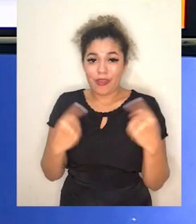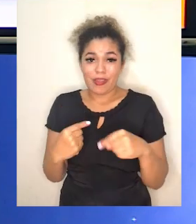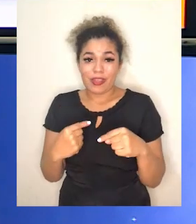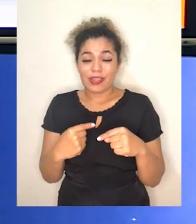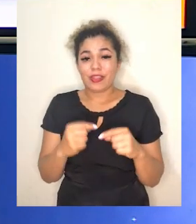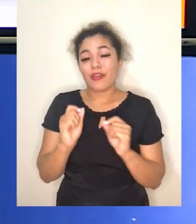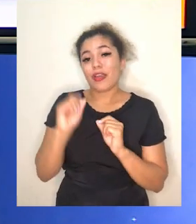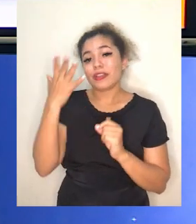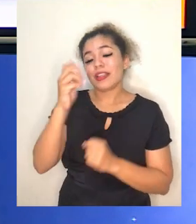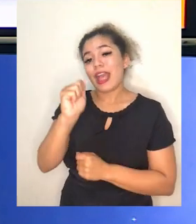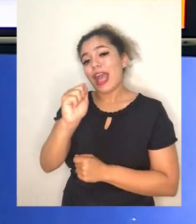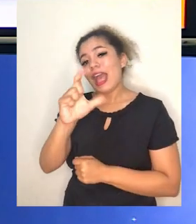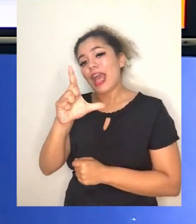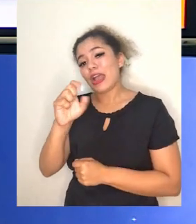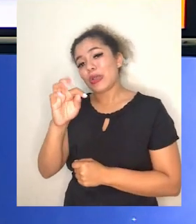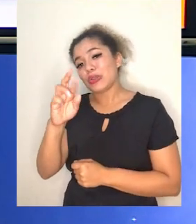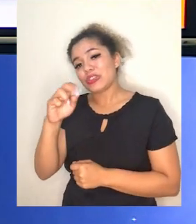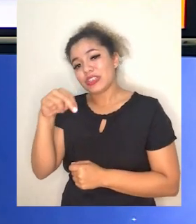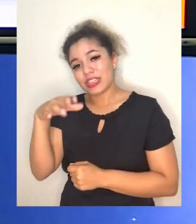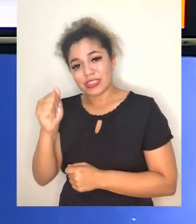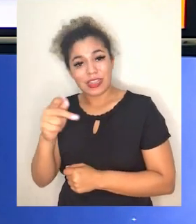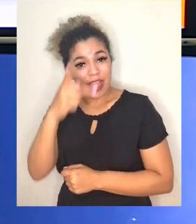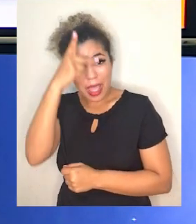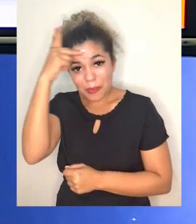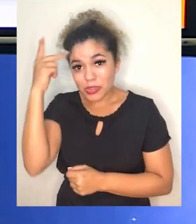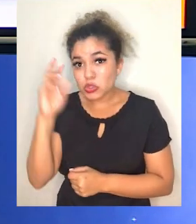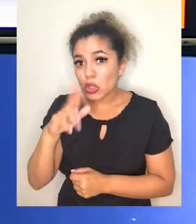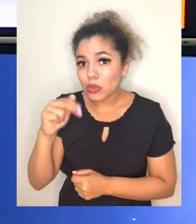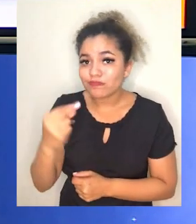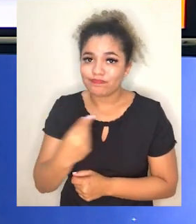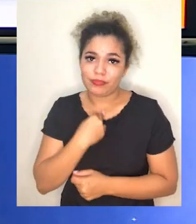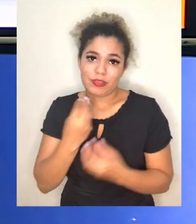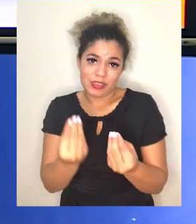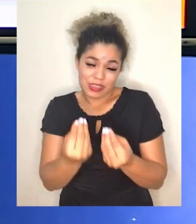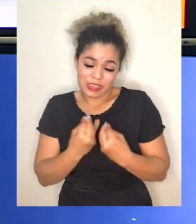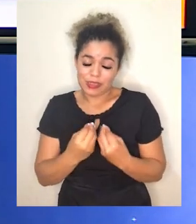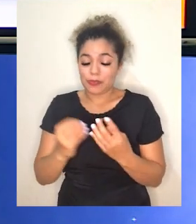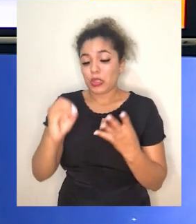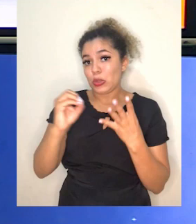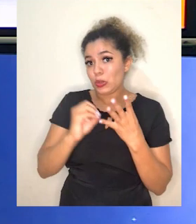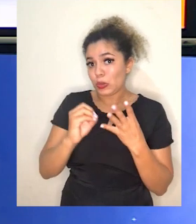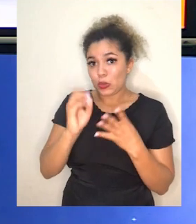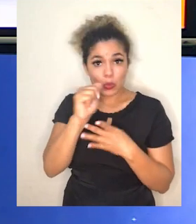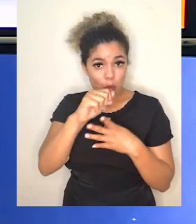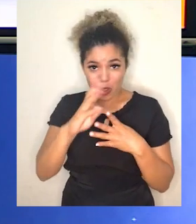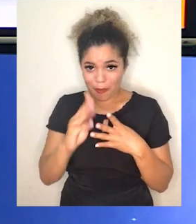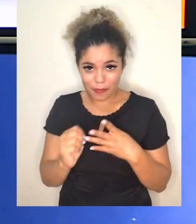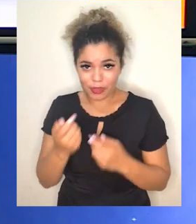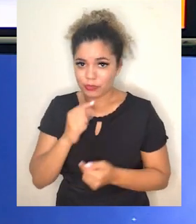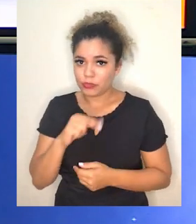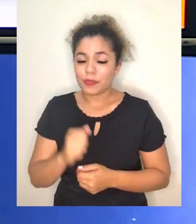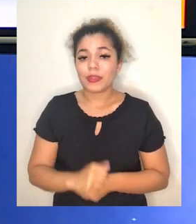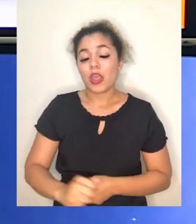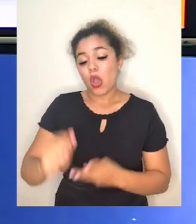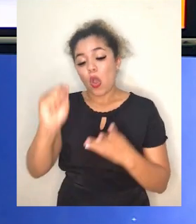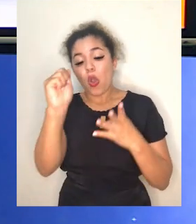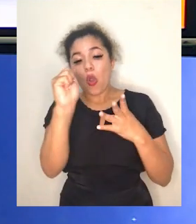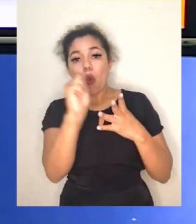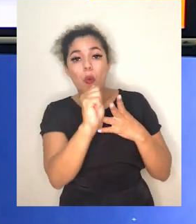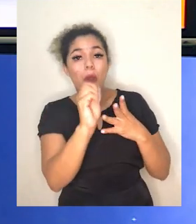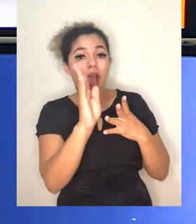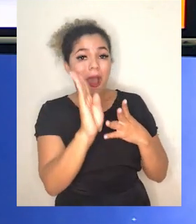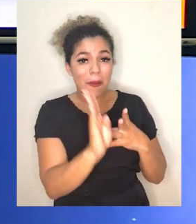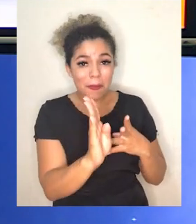aglutinação dessas hemácias. Então, esse indivíduo não pode receber. Tipo AB, chamado receptor